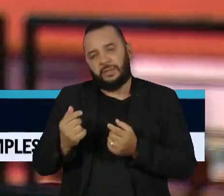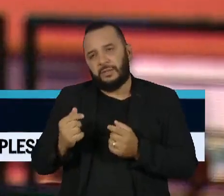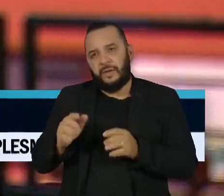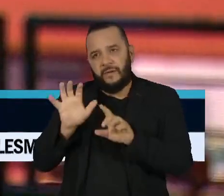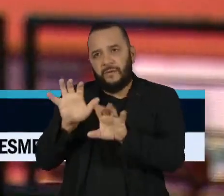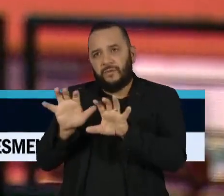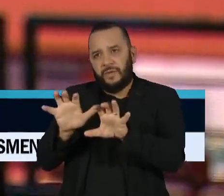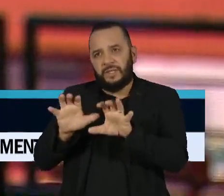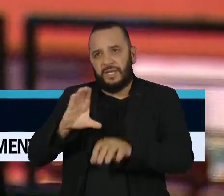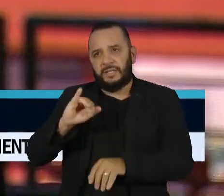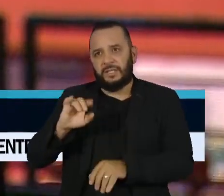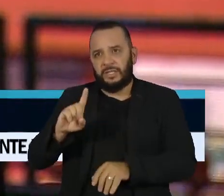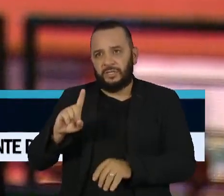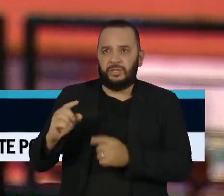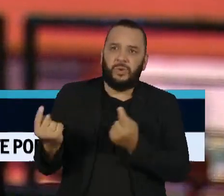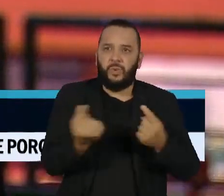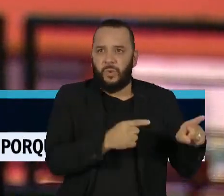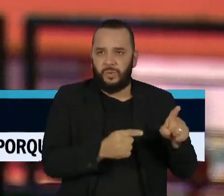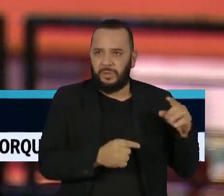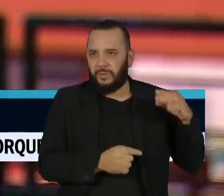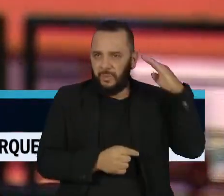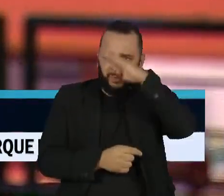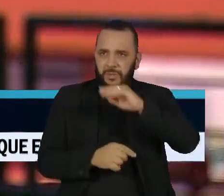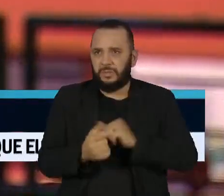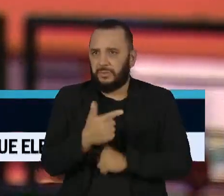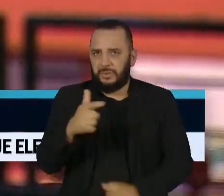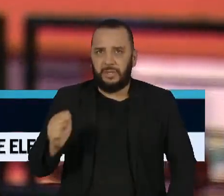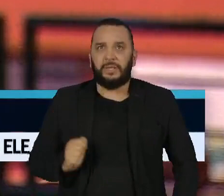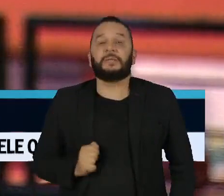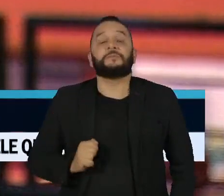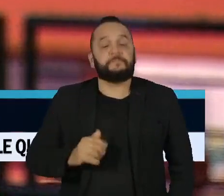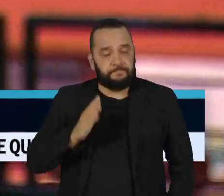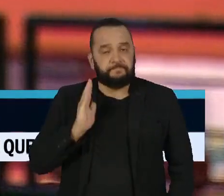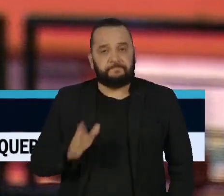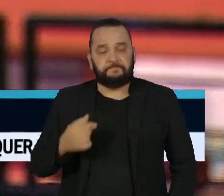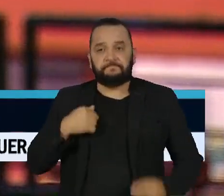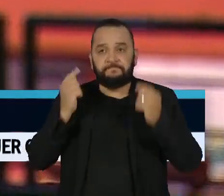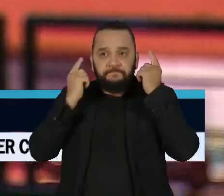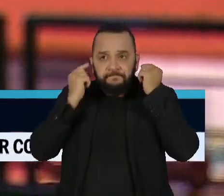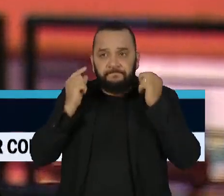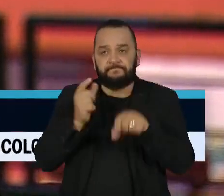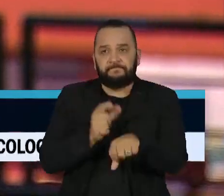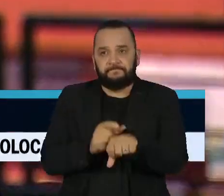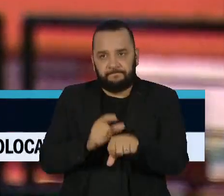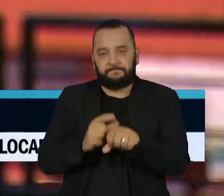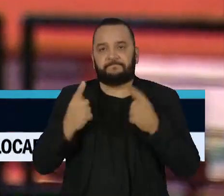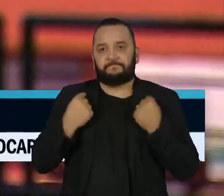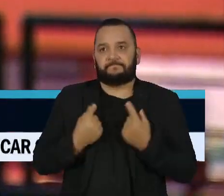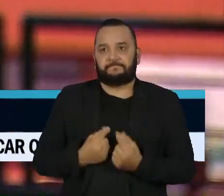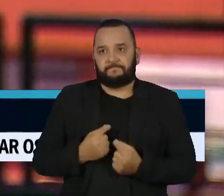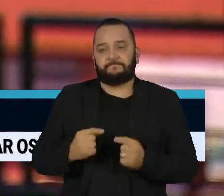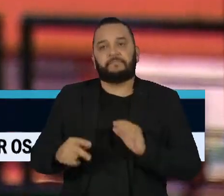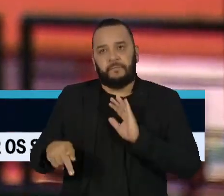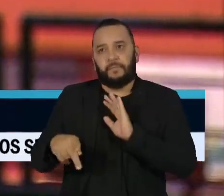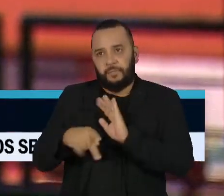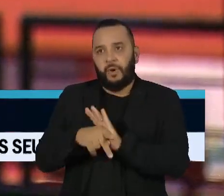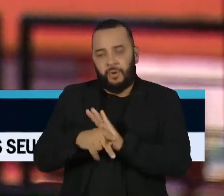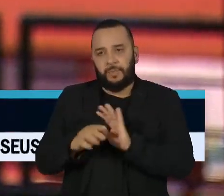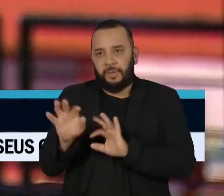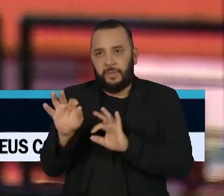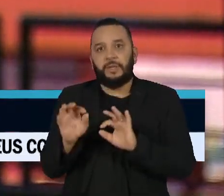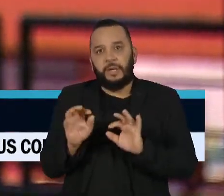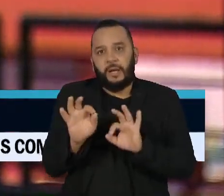inventário de encerramento e entrega do acervo privado presidencial, elaborado pelo ex-assessor de Bolsonaro,